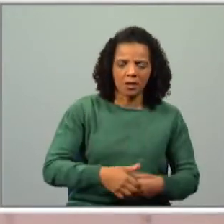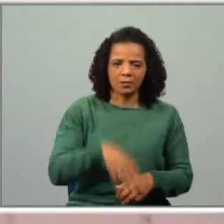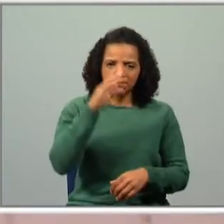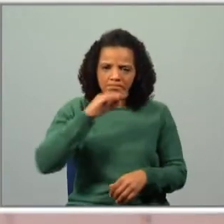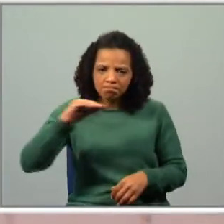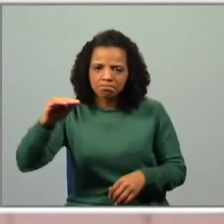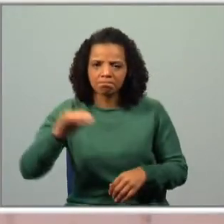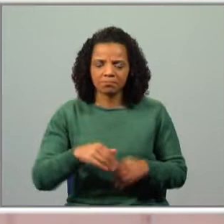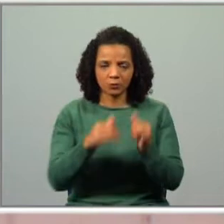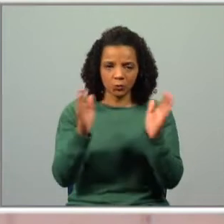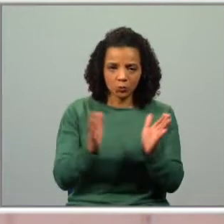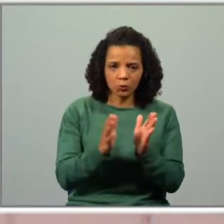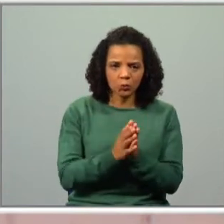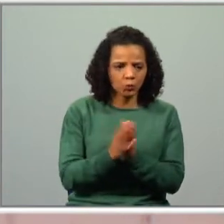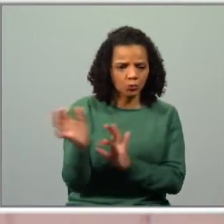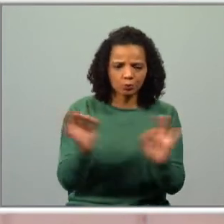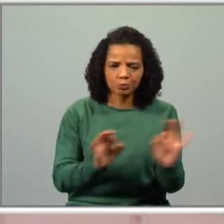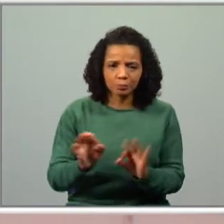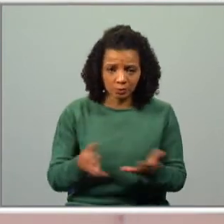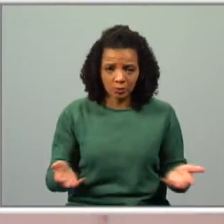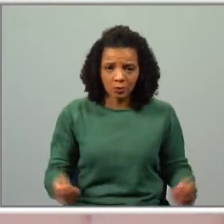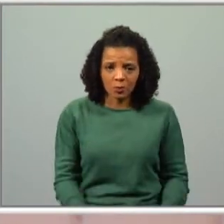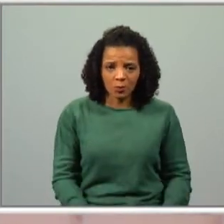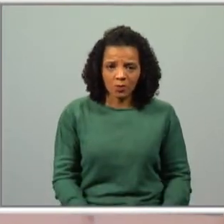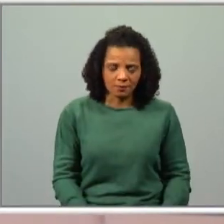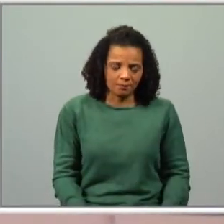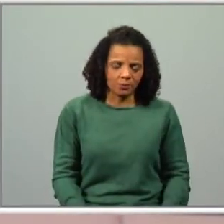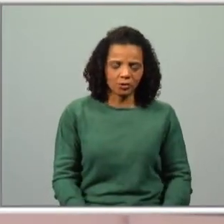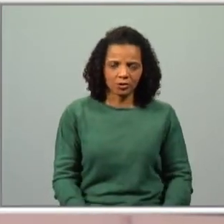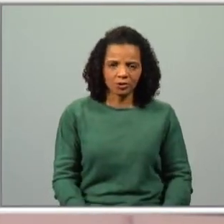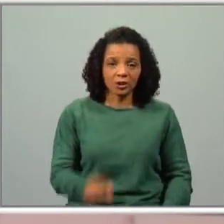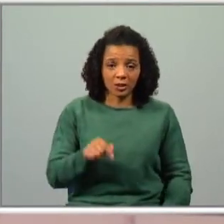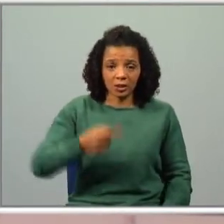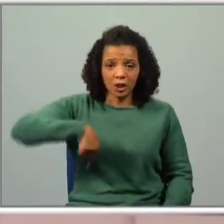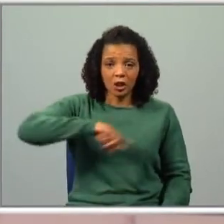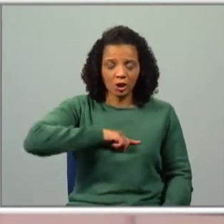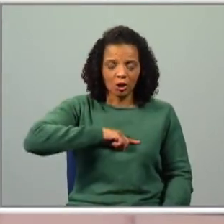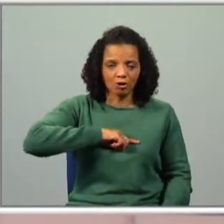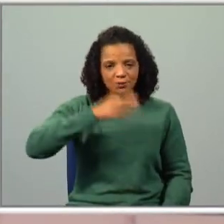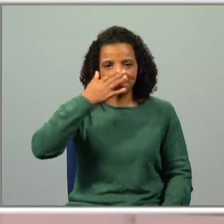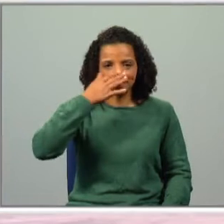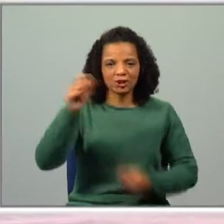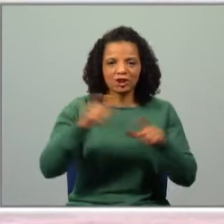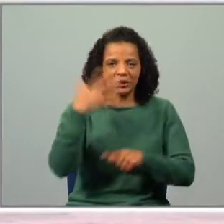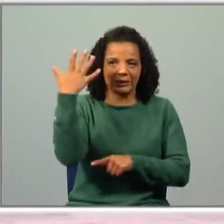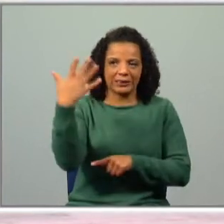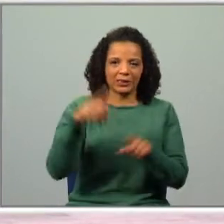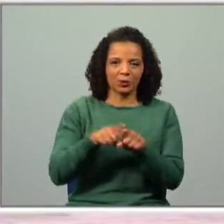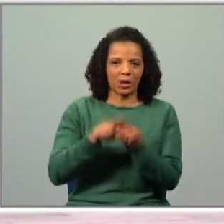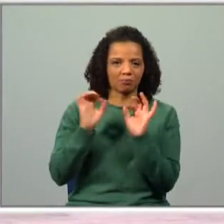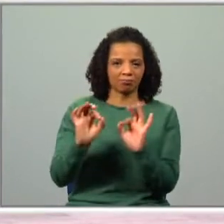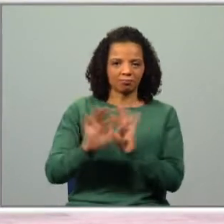silêncio, com tudo muito arrumadinho, não é? Pois é, nós aqui somos cinco estrelas, aqui no nosso bloco.